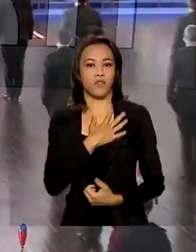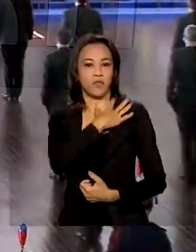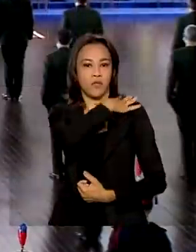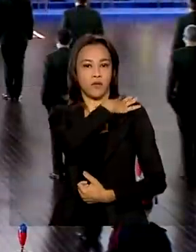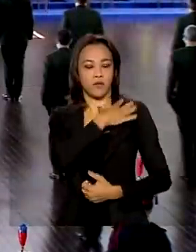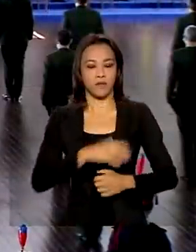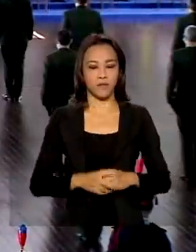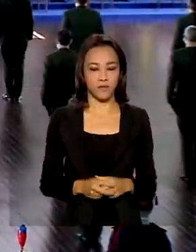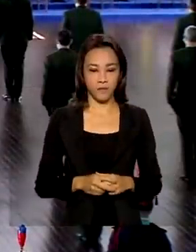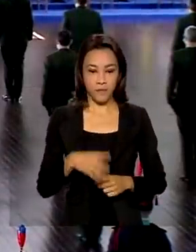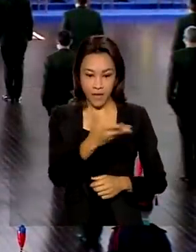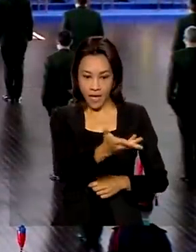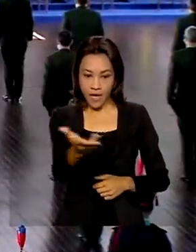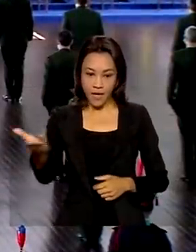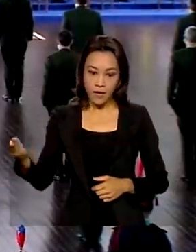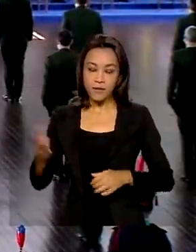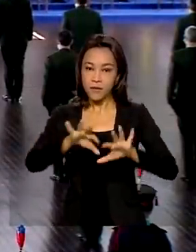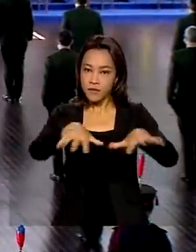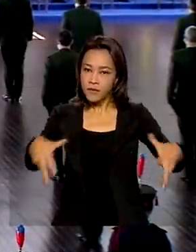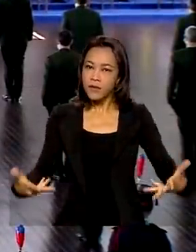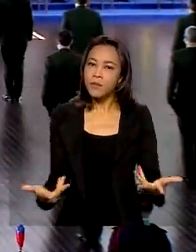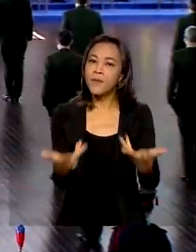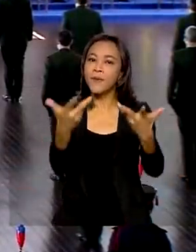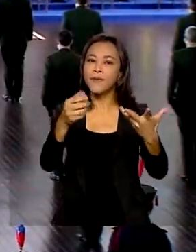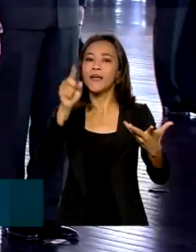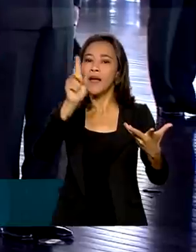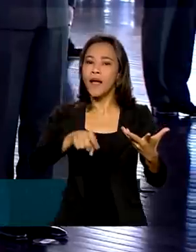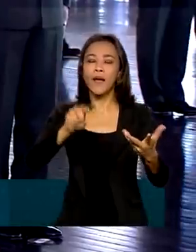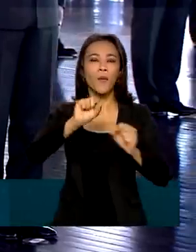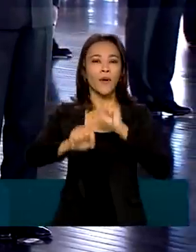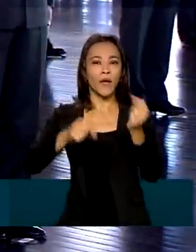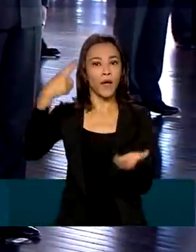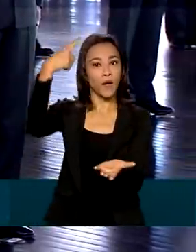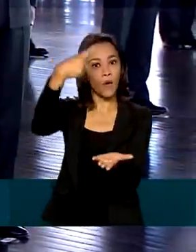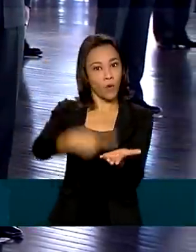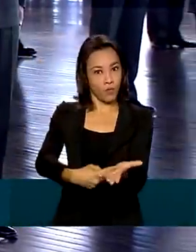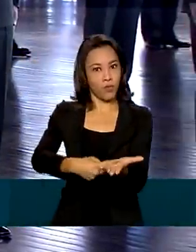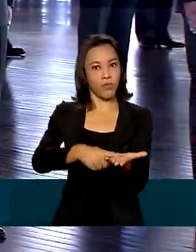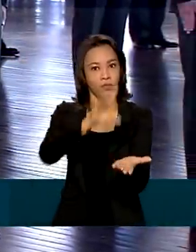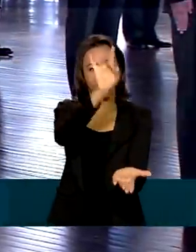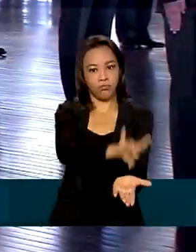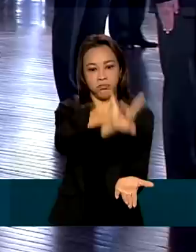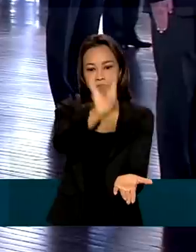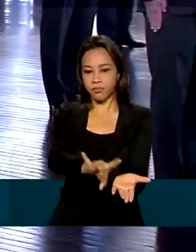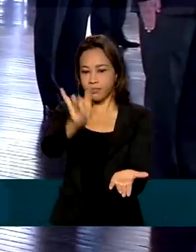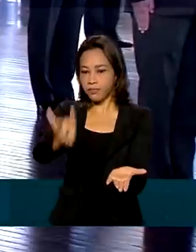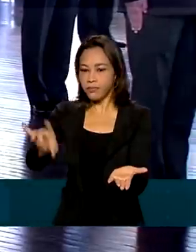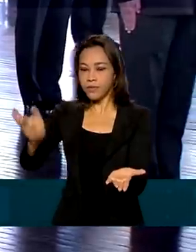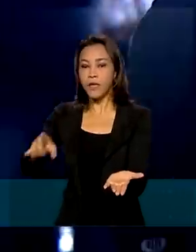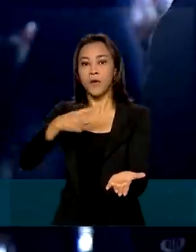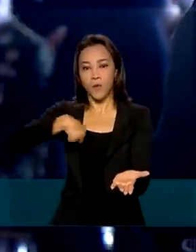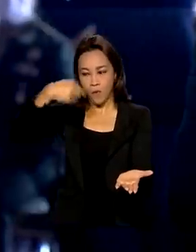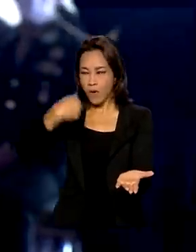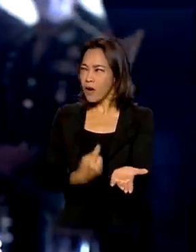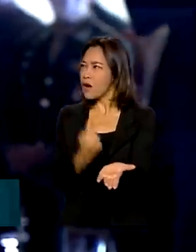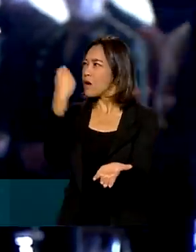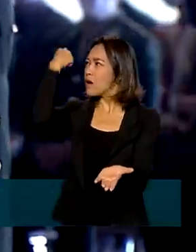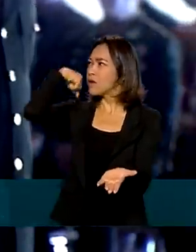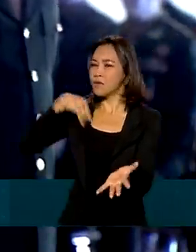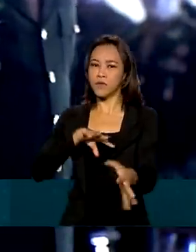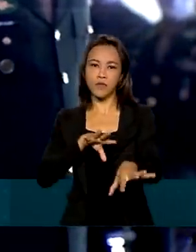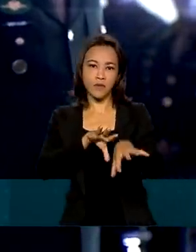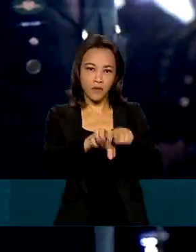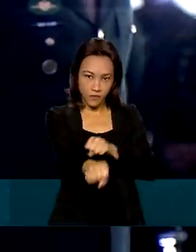A cerimônia simboliza a renovação do compromisso assumido pelos oficiais quando se formaram na Academia